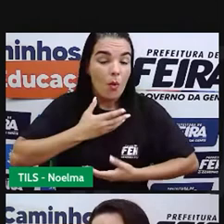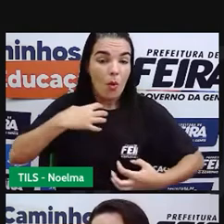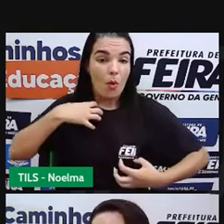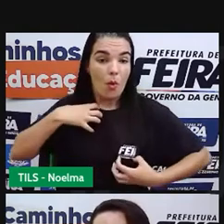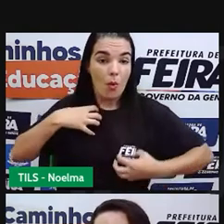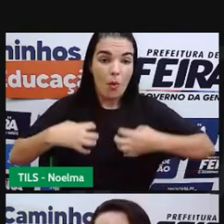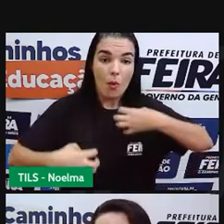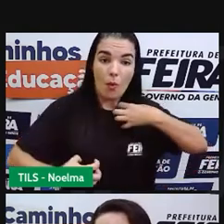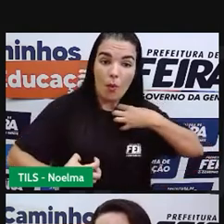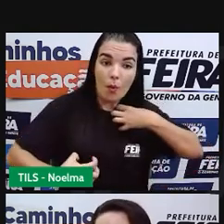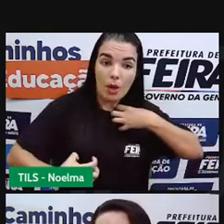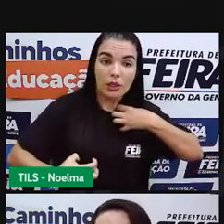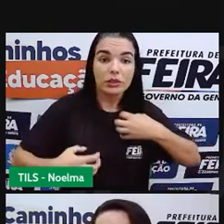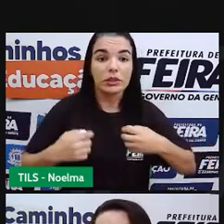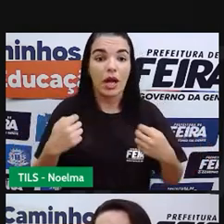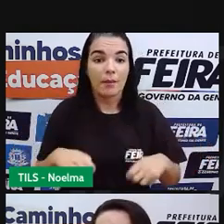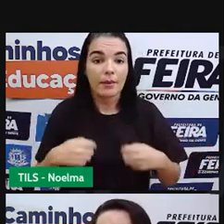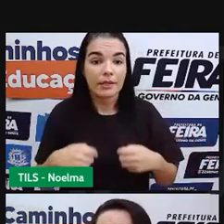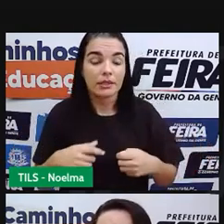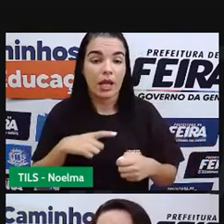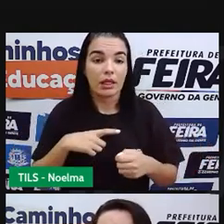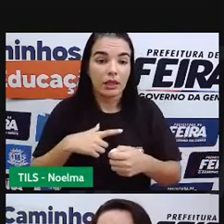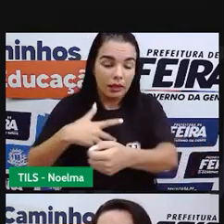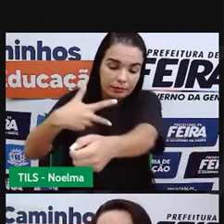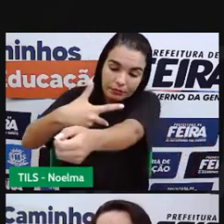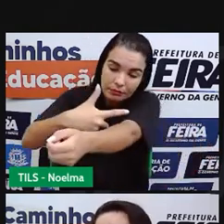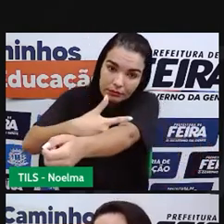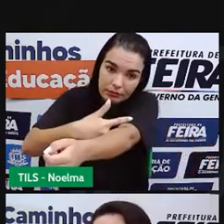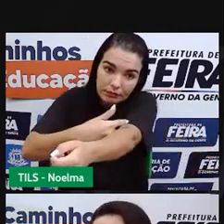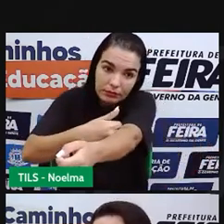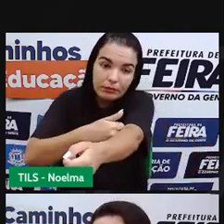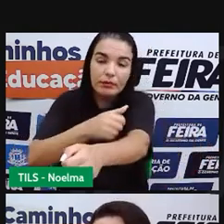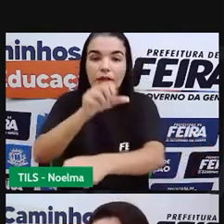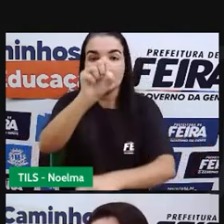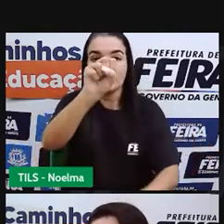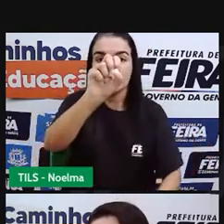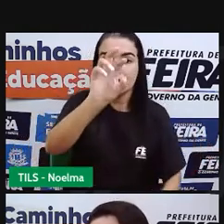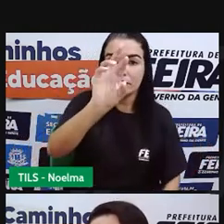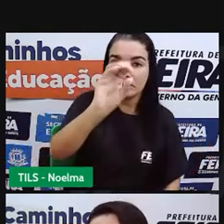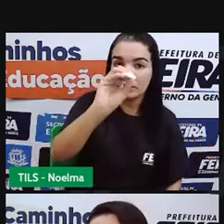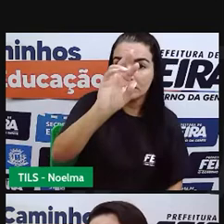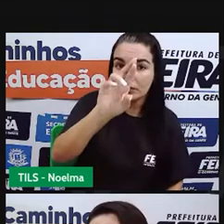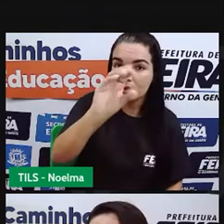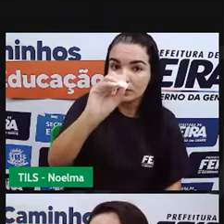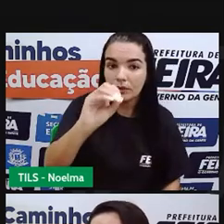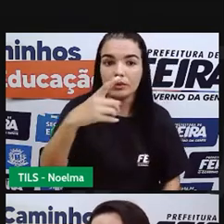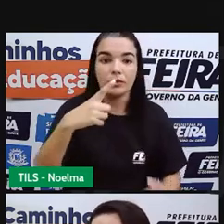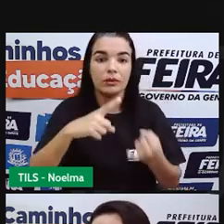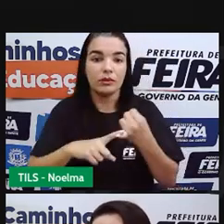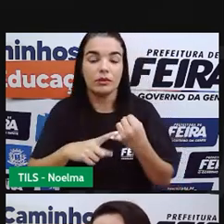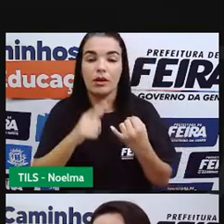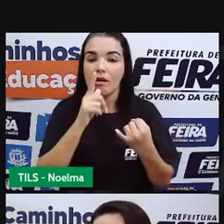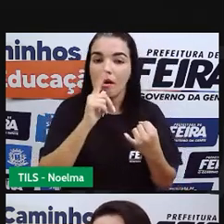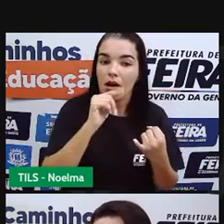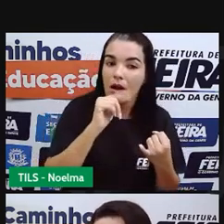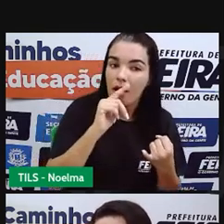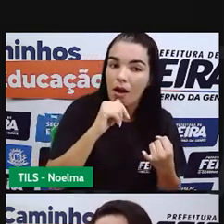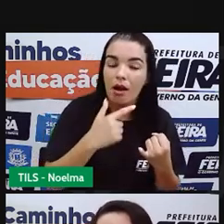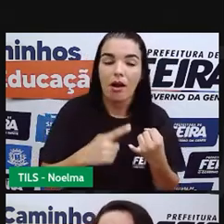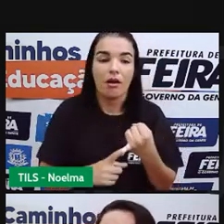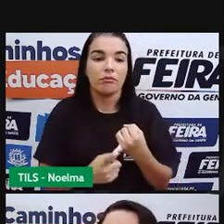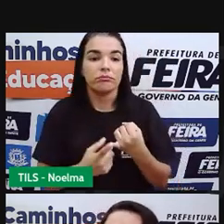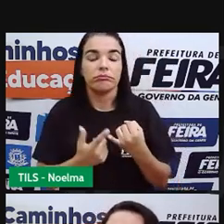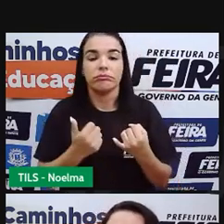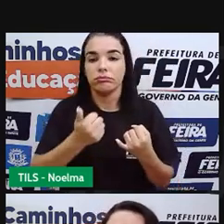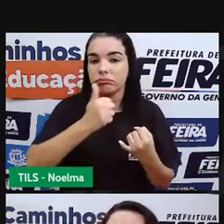base de soros, líquidos, porque o estômago, ele se reduz pelo fato da pessoa não comer há muito tempo,